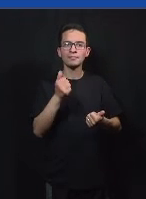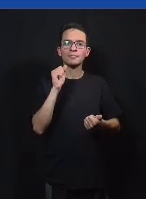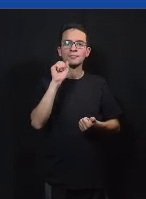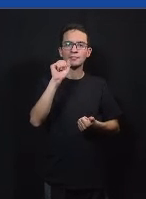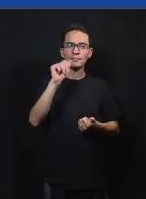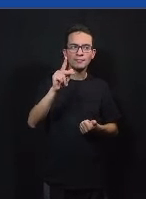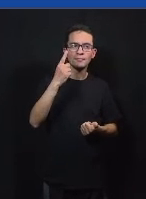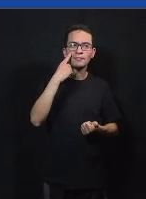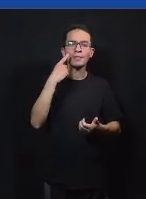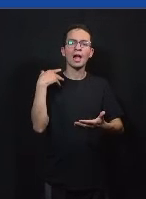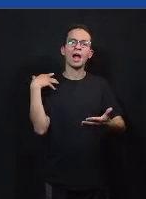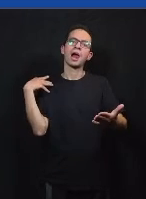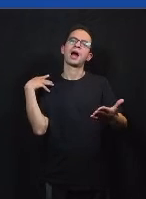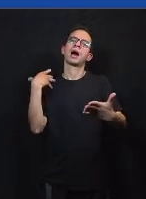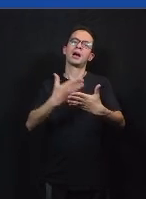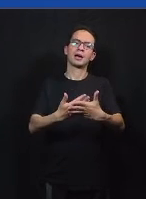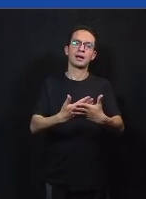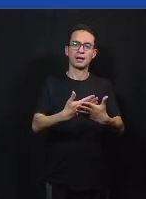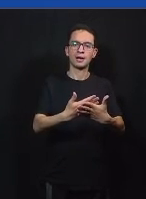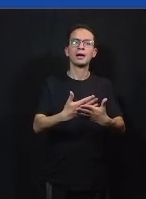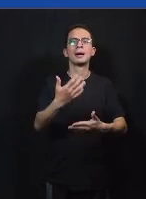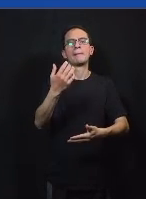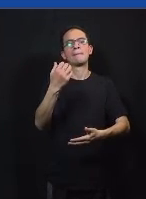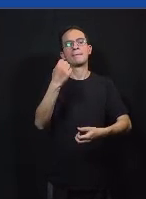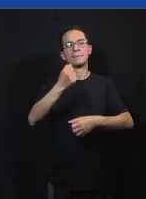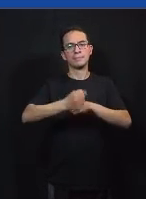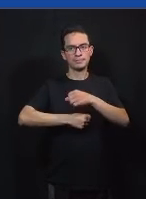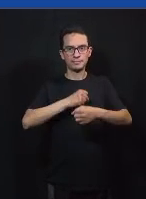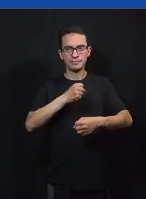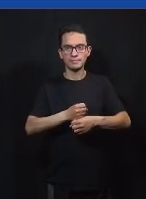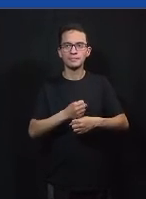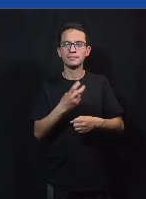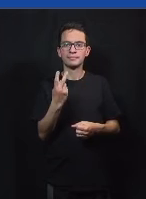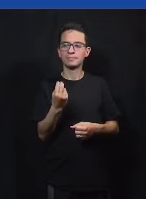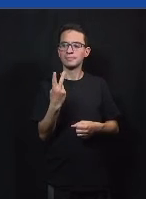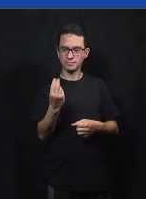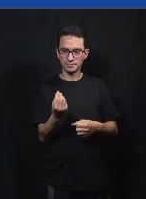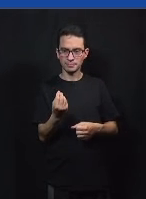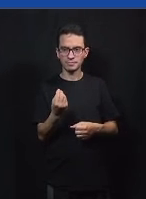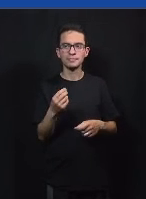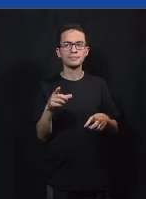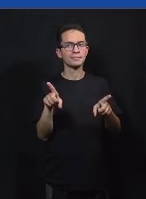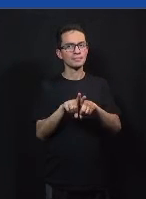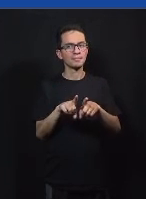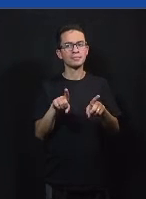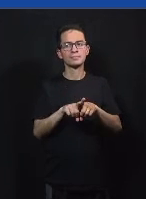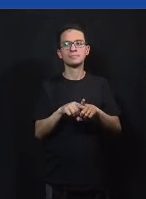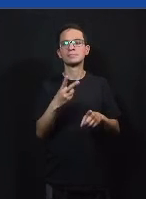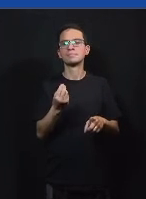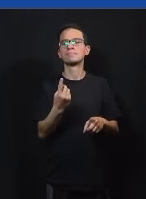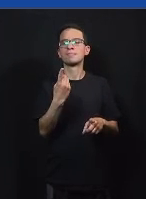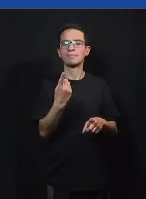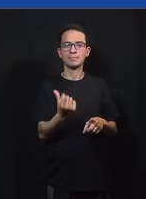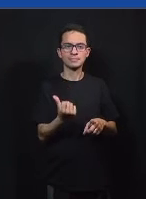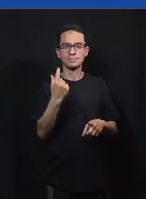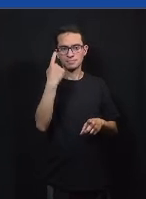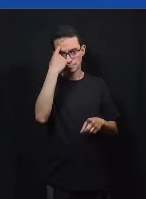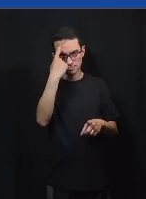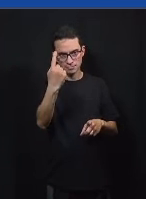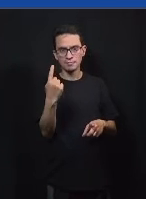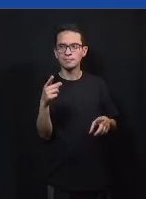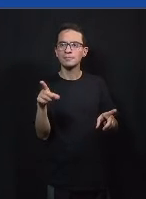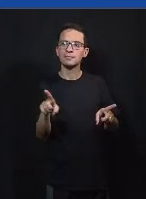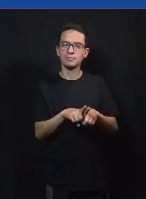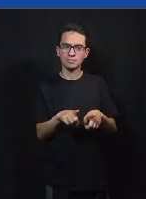2020 e ele analisou quatro anos entre 2016 e 2020 sobre violência política no Brasil e eu posso até fazer uma